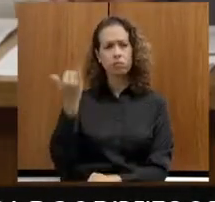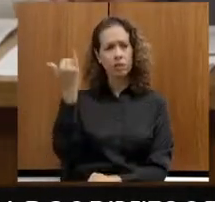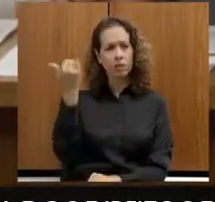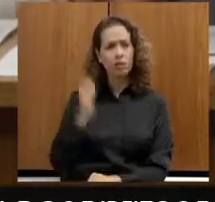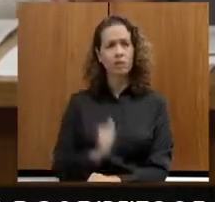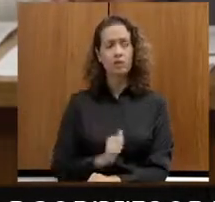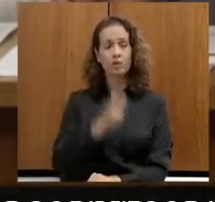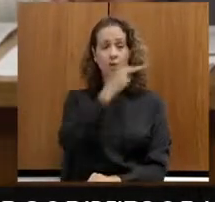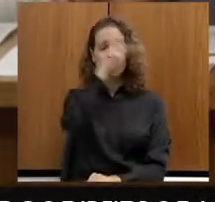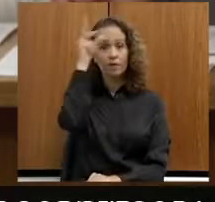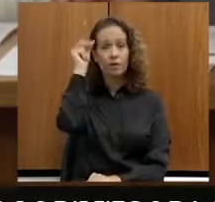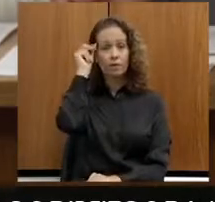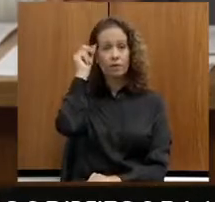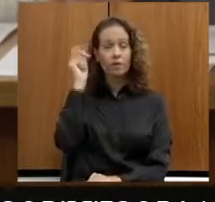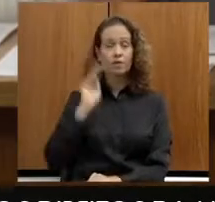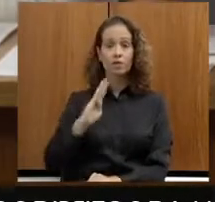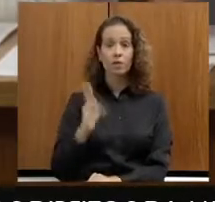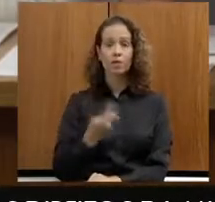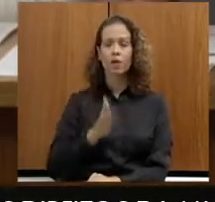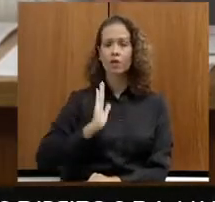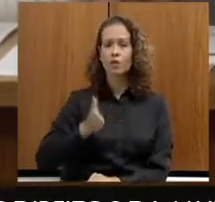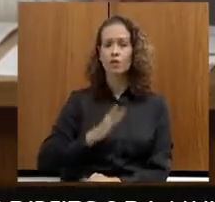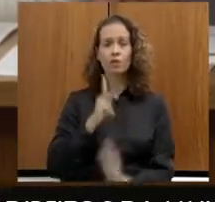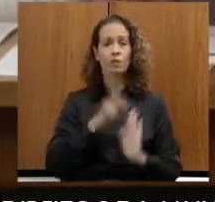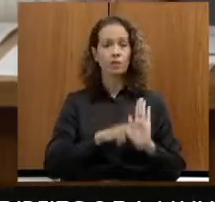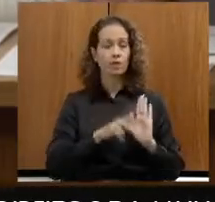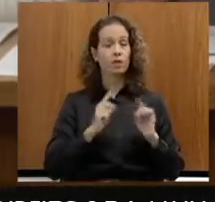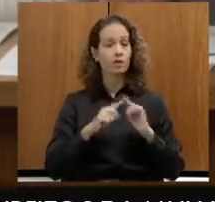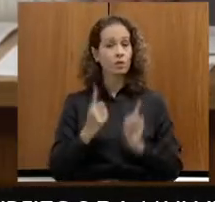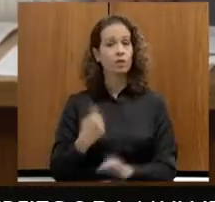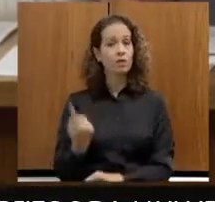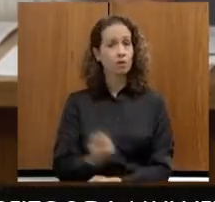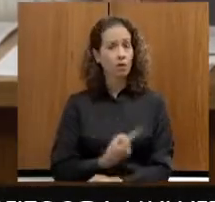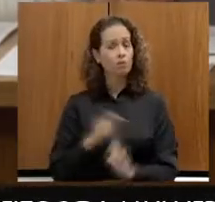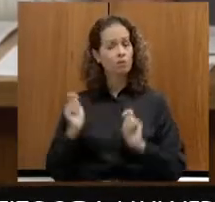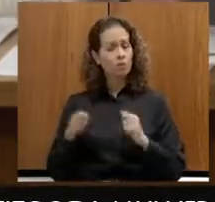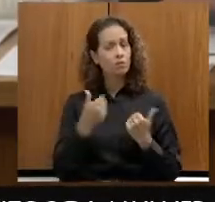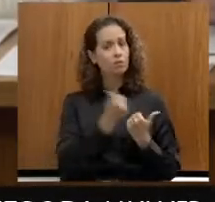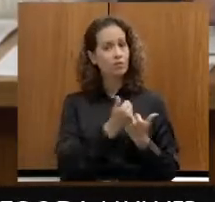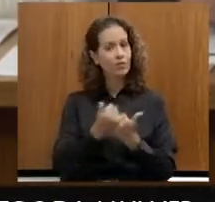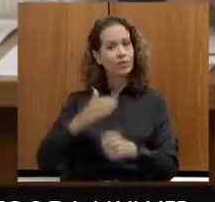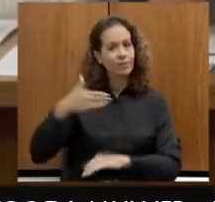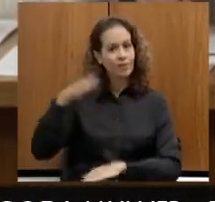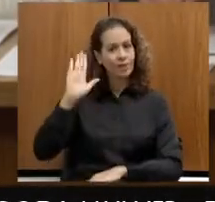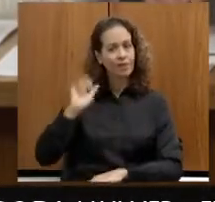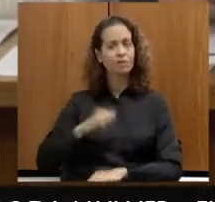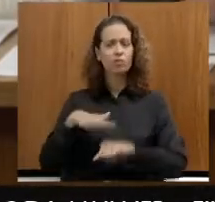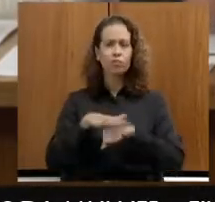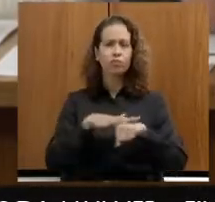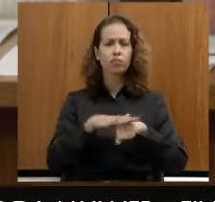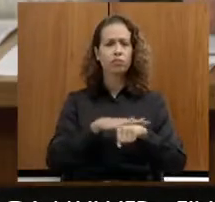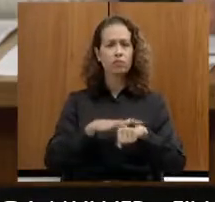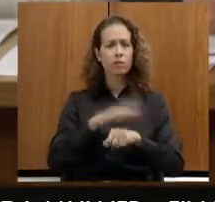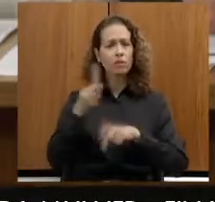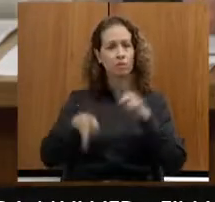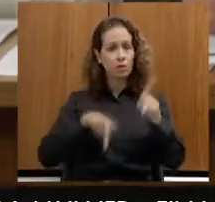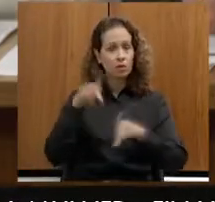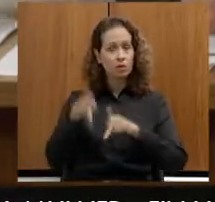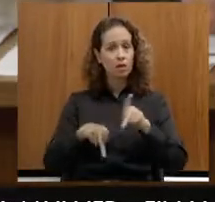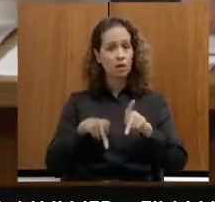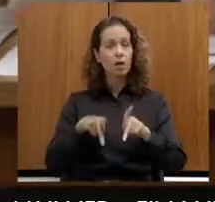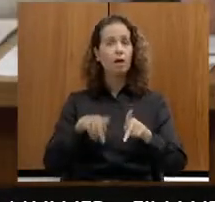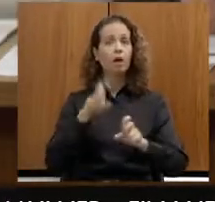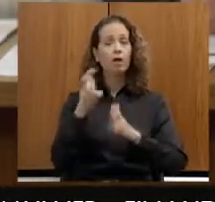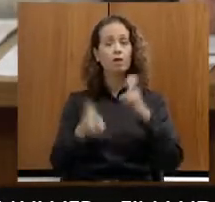Prefeitura de Belo Horizonte já faz um projeto, mas nós achamos que nós podemos contribuir mais um pouco. E aí, conversando com a Pastoral da População de